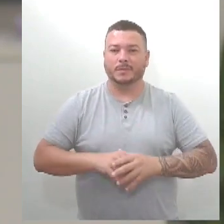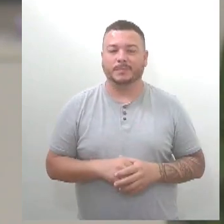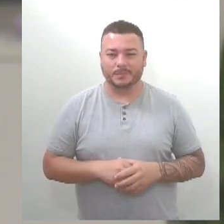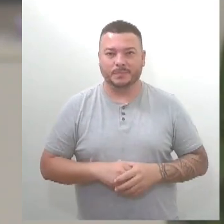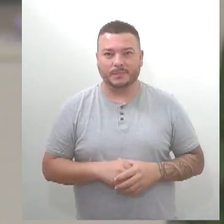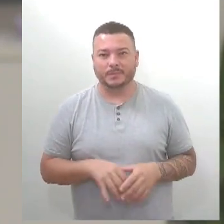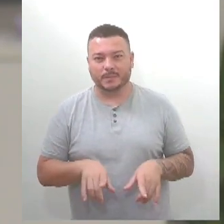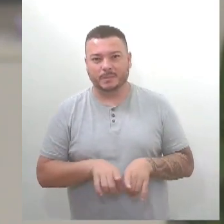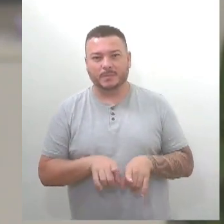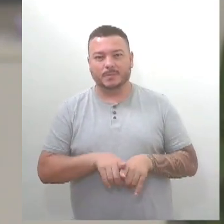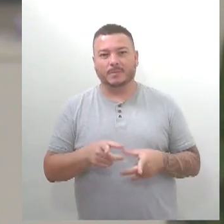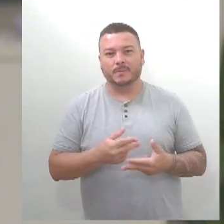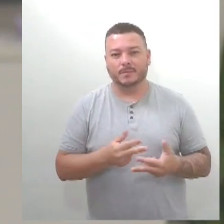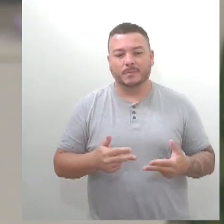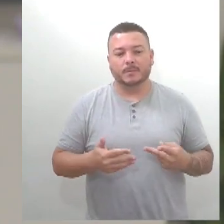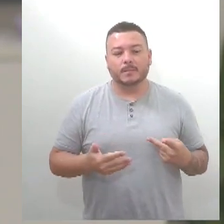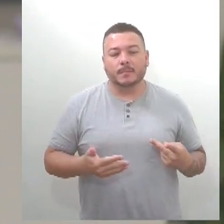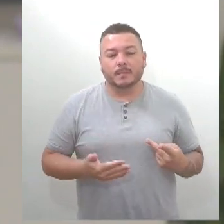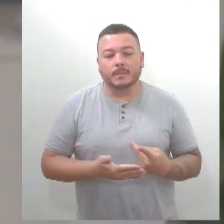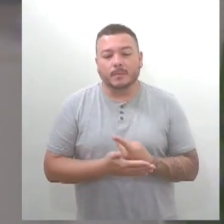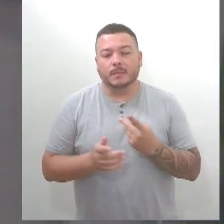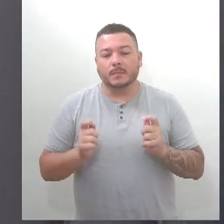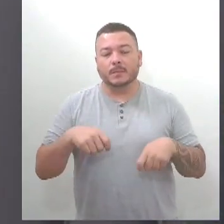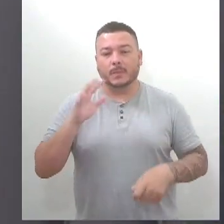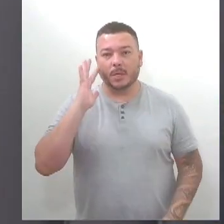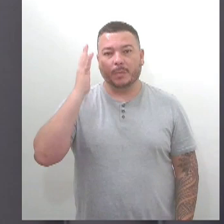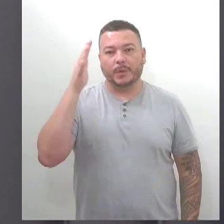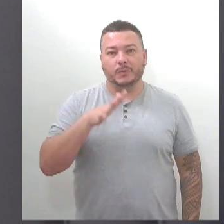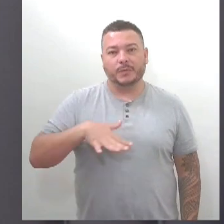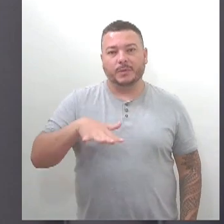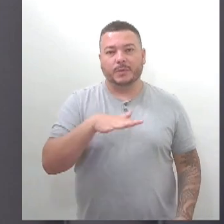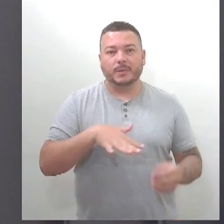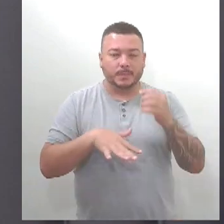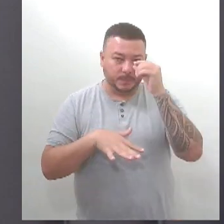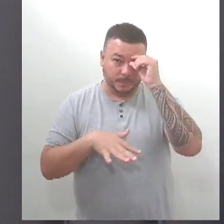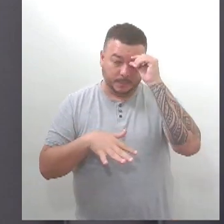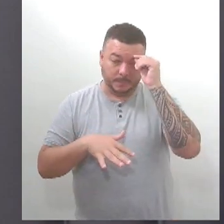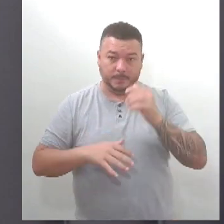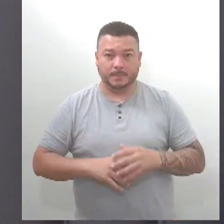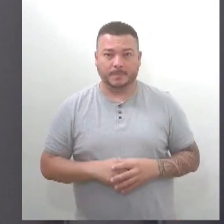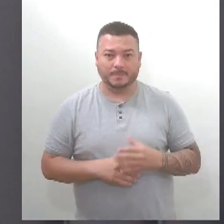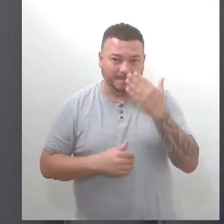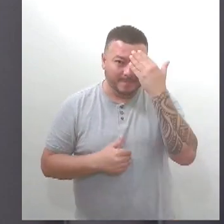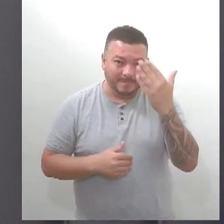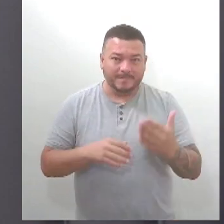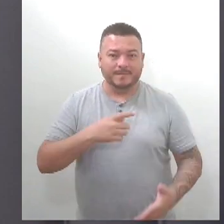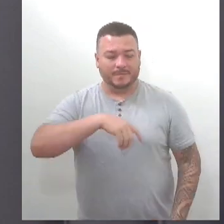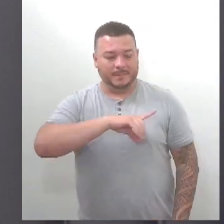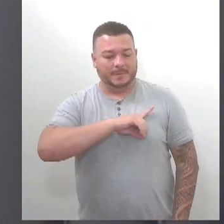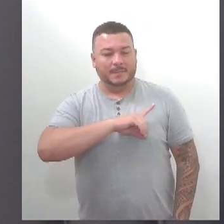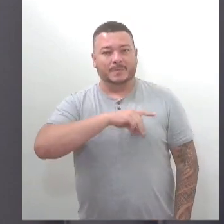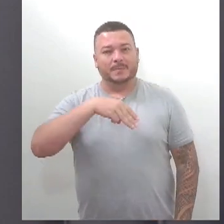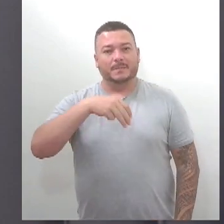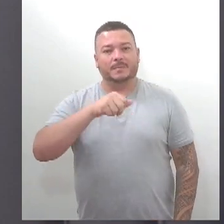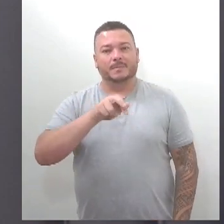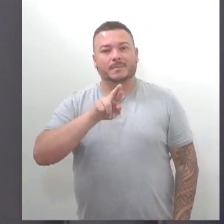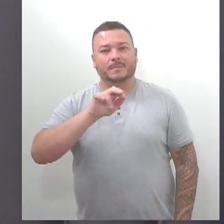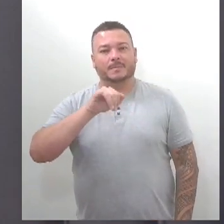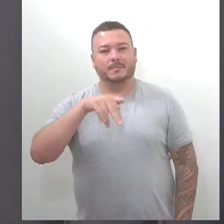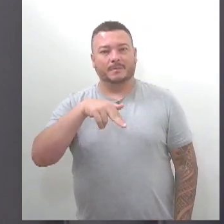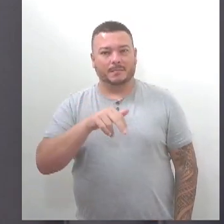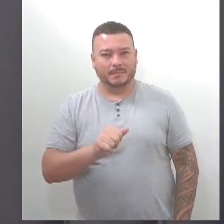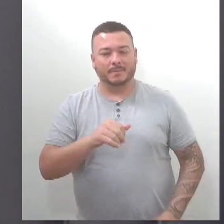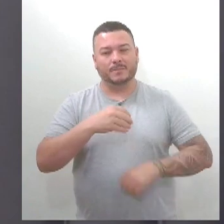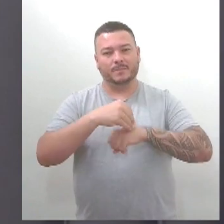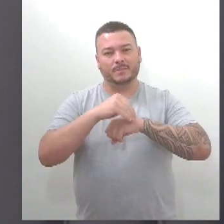que podem ser resolvidas no próprio âmbito policial. Obrigada, delegada Mariana, pelas informações. O Informativo TV Alese